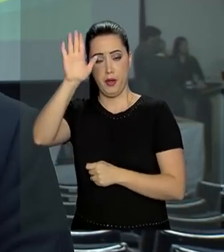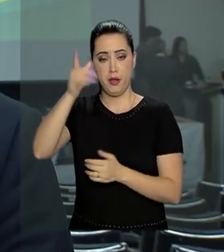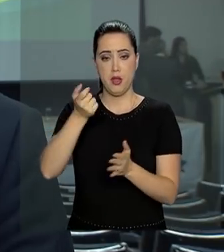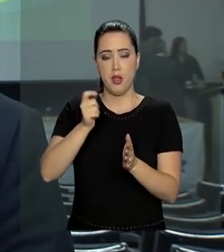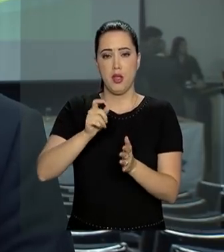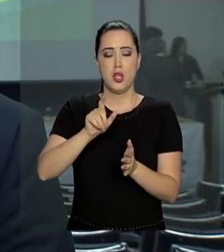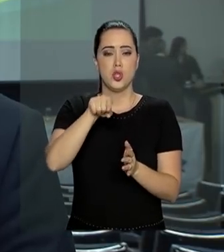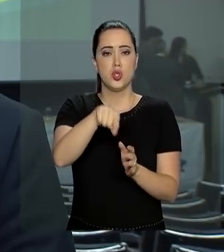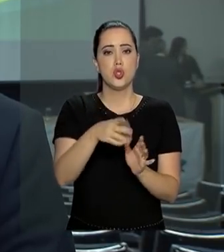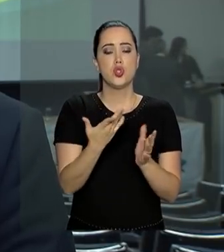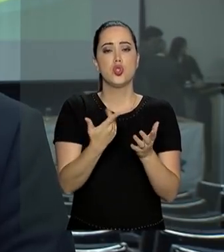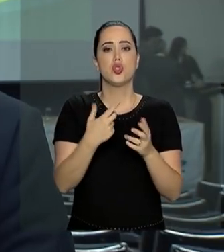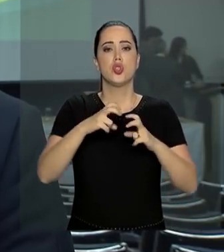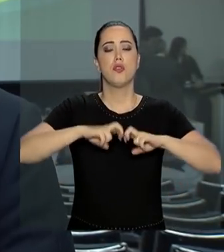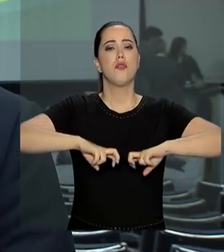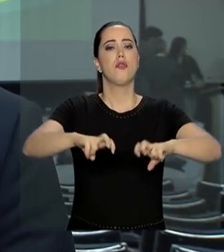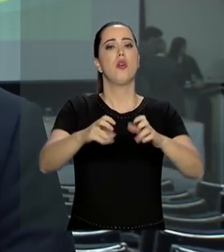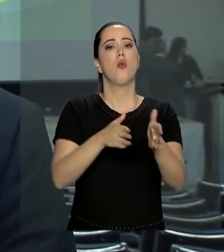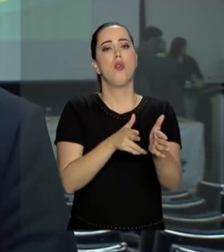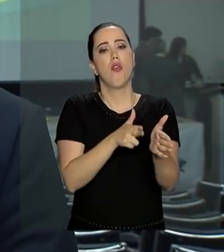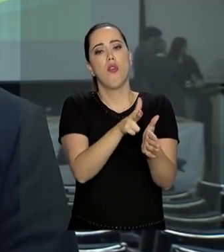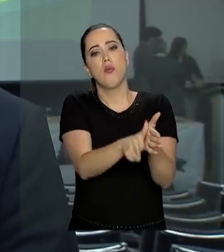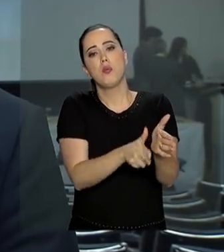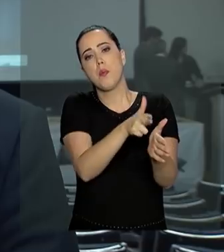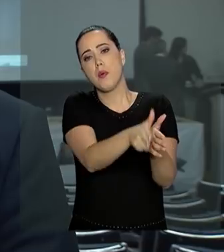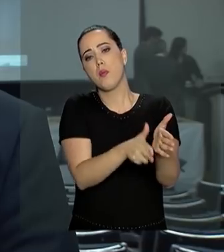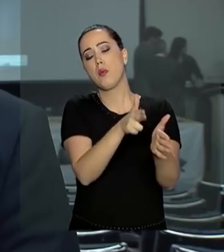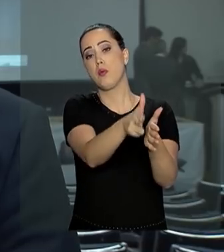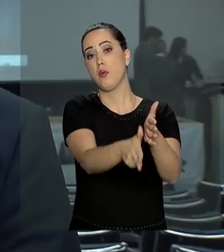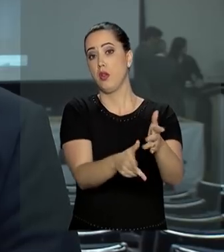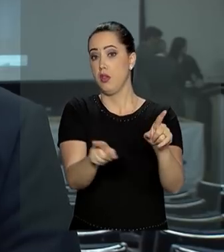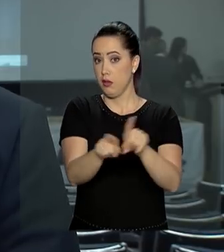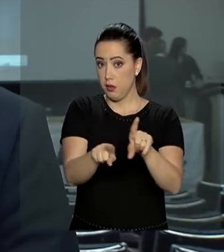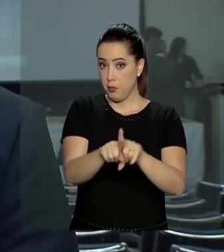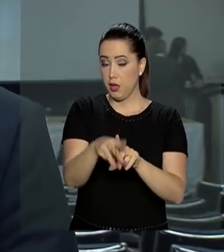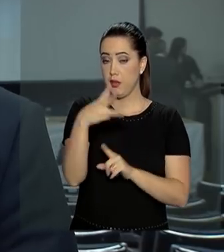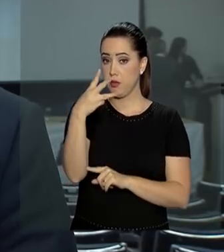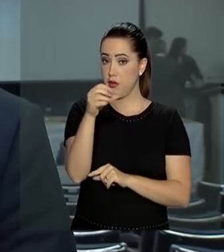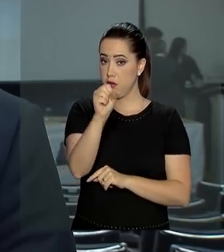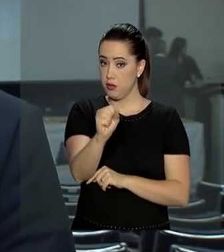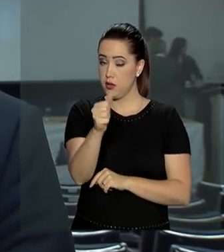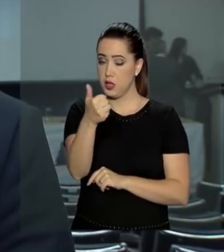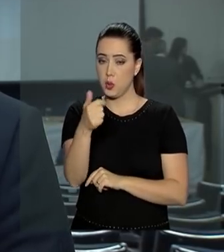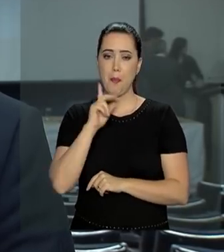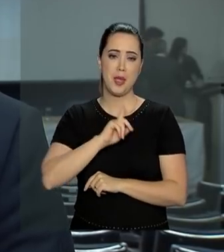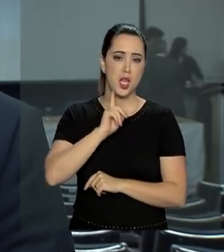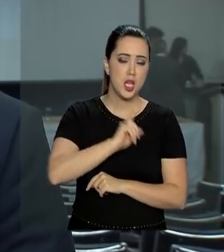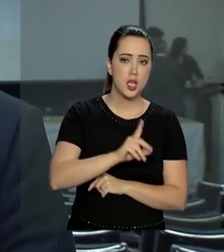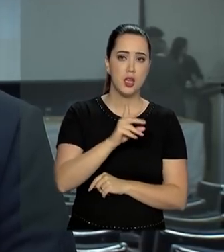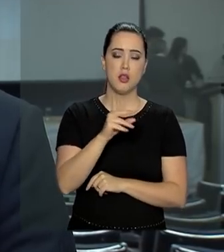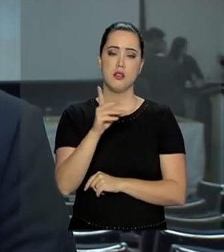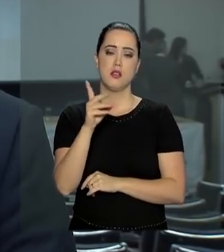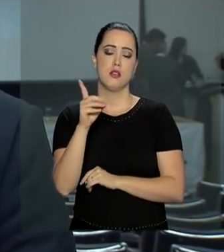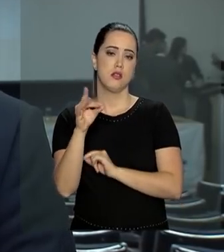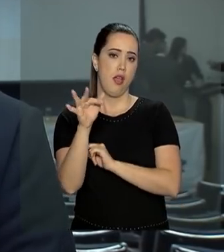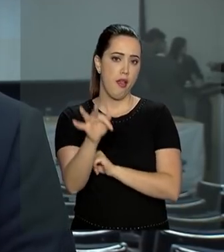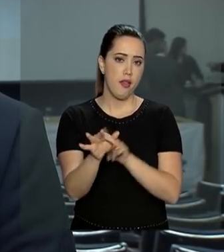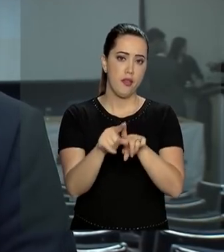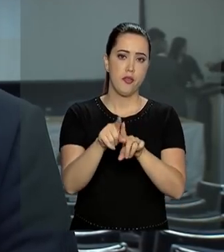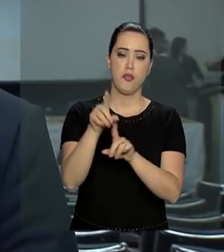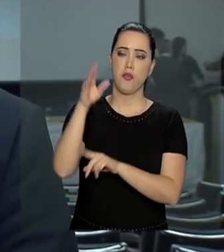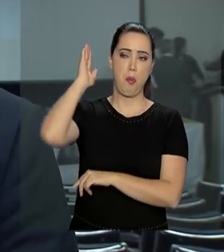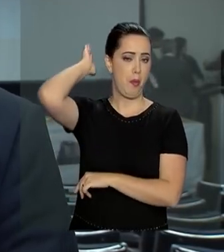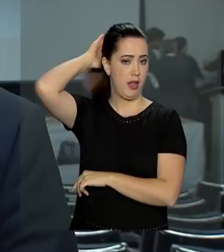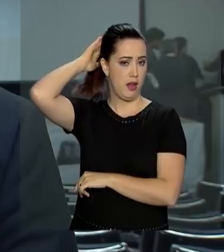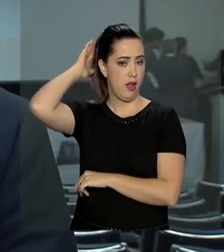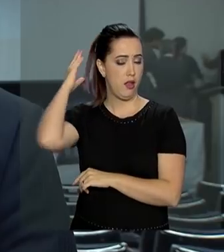-365 Goiás-Minas-Gerais, a 381 Minas, com a 262 Espírito Santo, a 163 com 230 Pará,